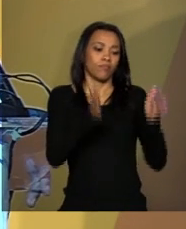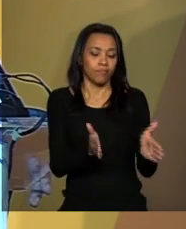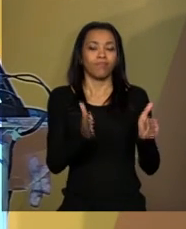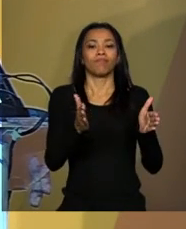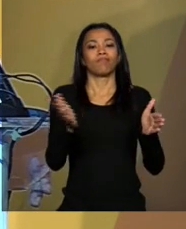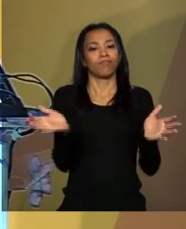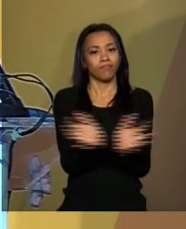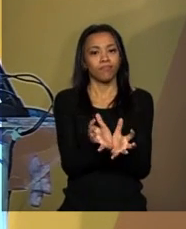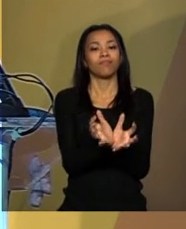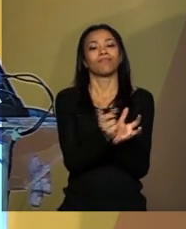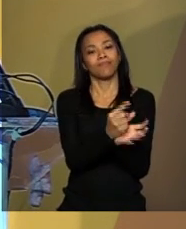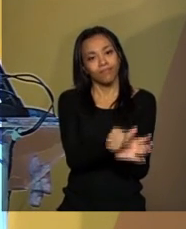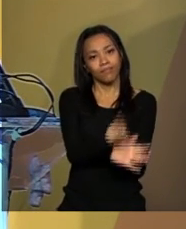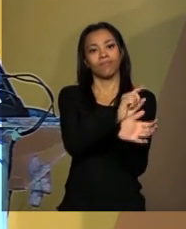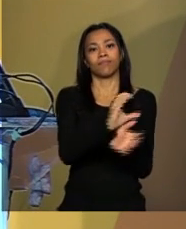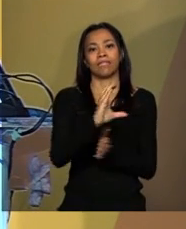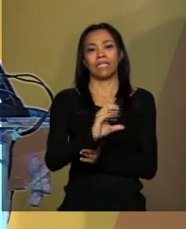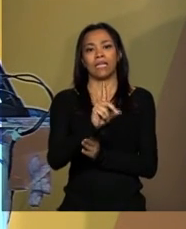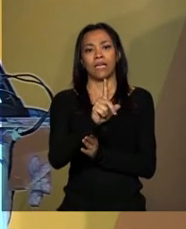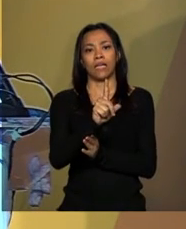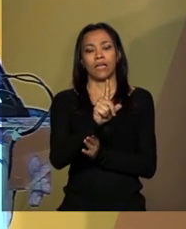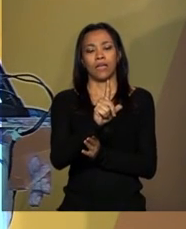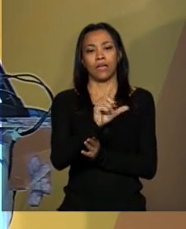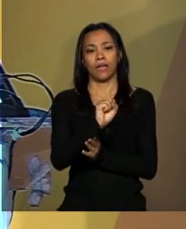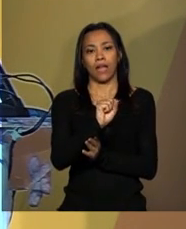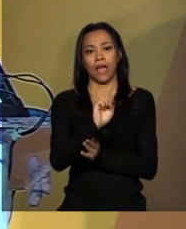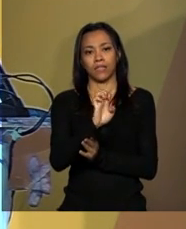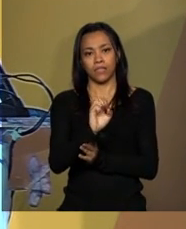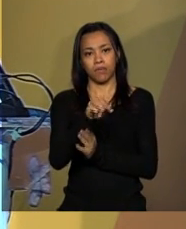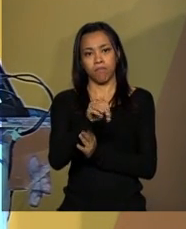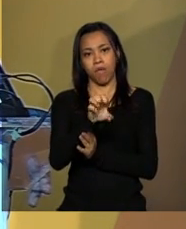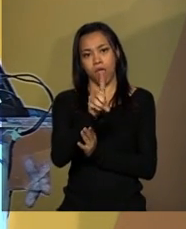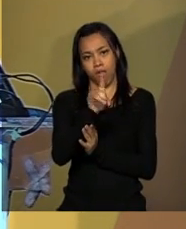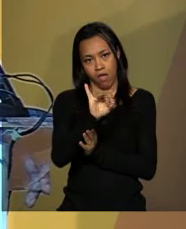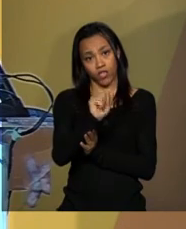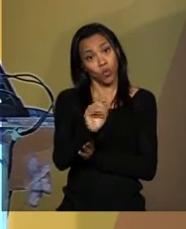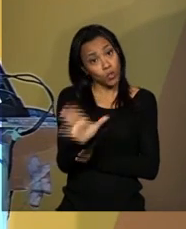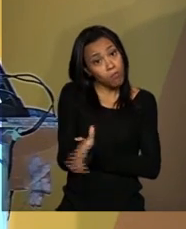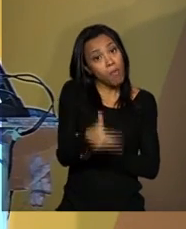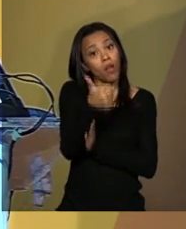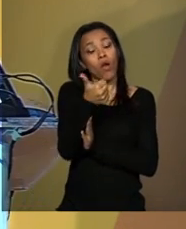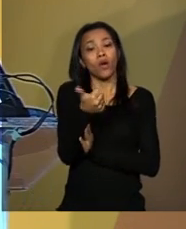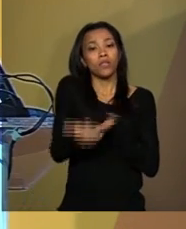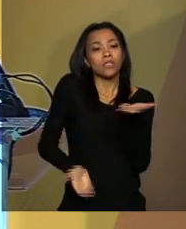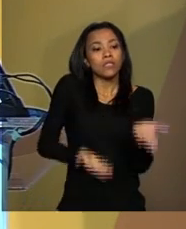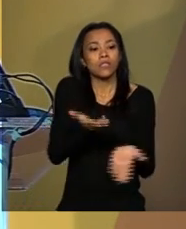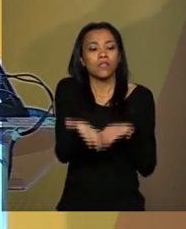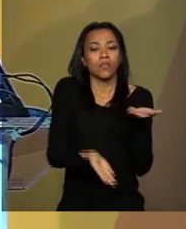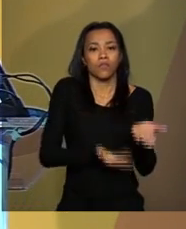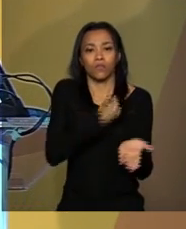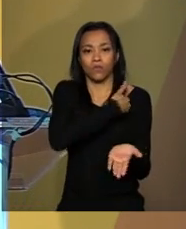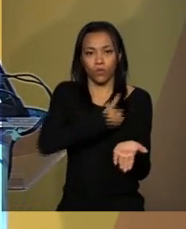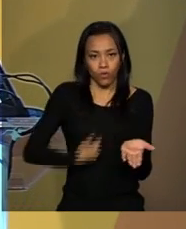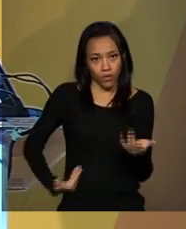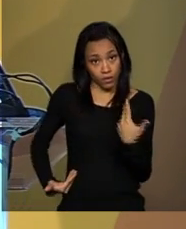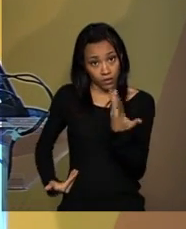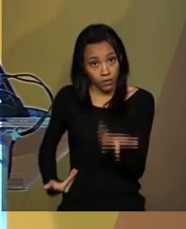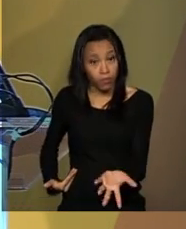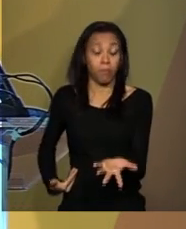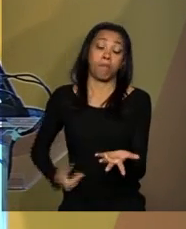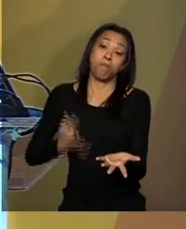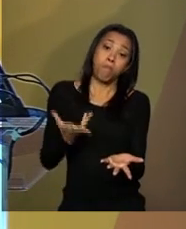país de classe média com melhores serviços públicos. Para aumentar nossa produtividade,